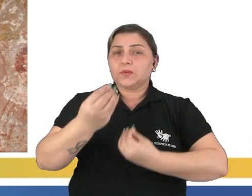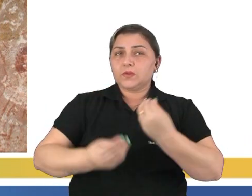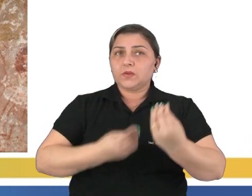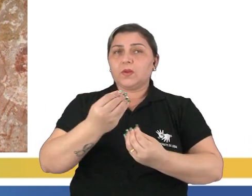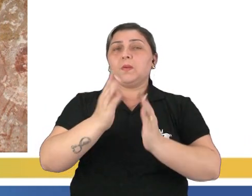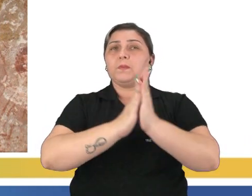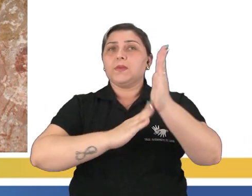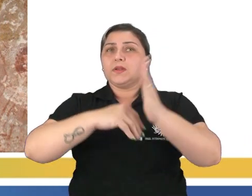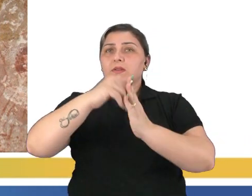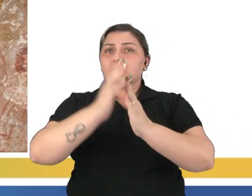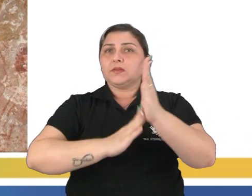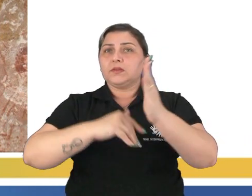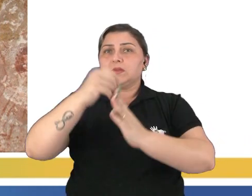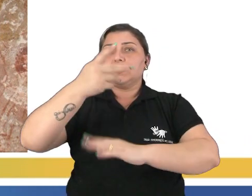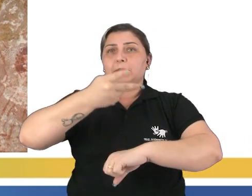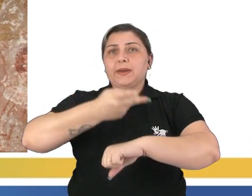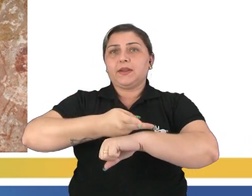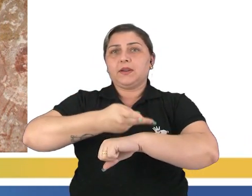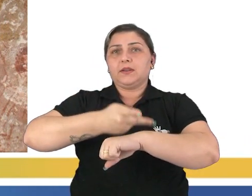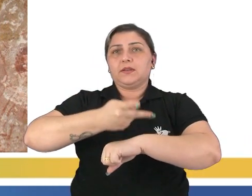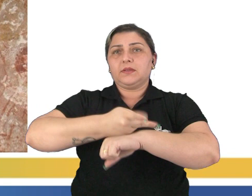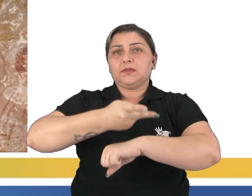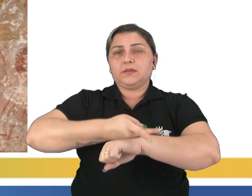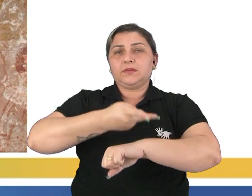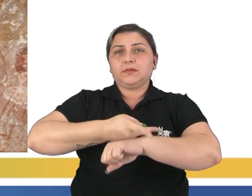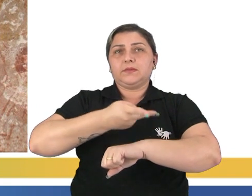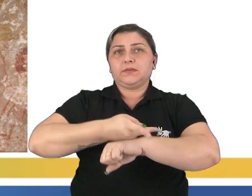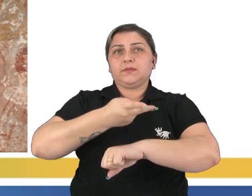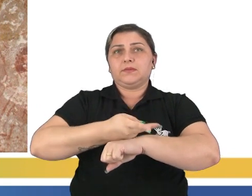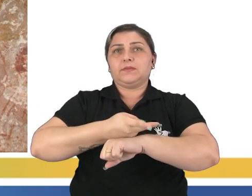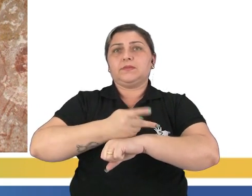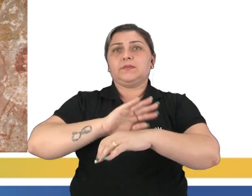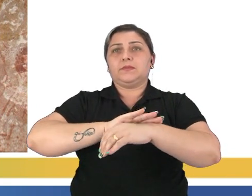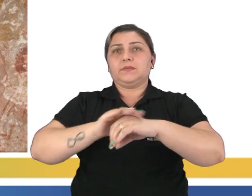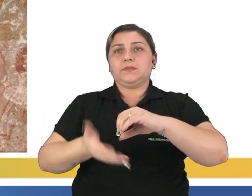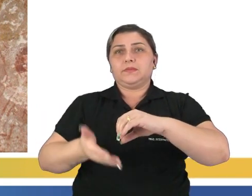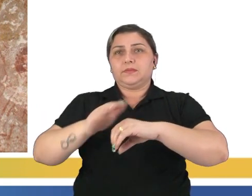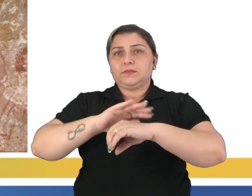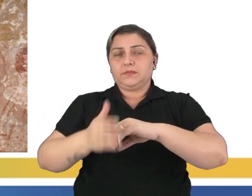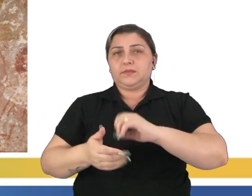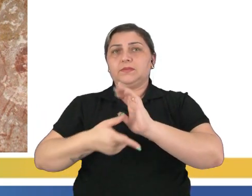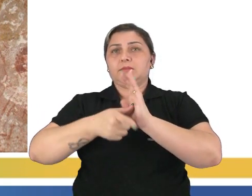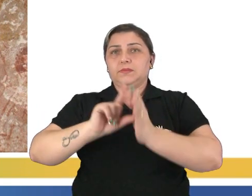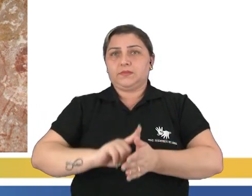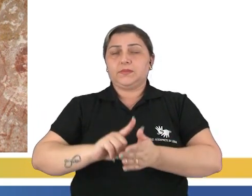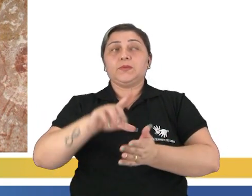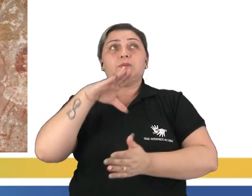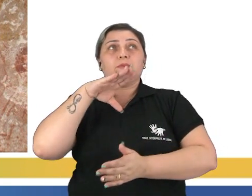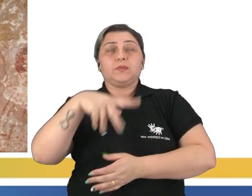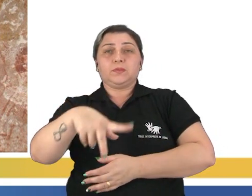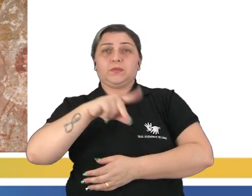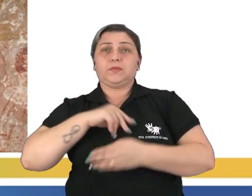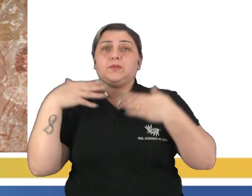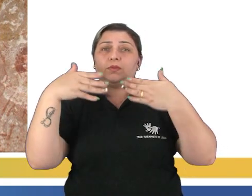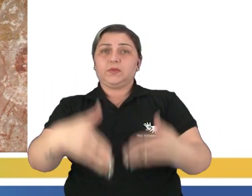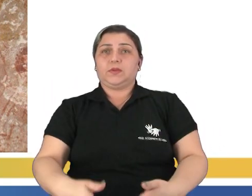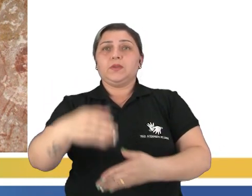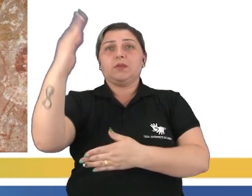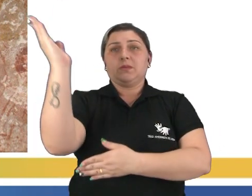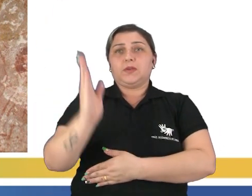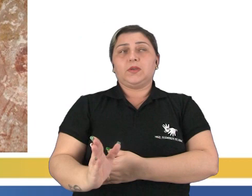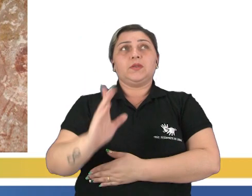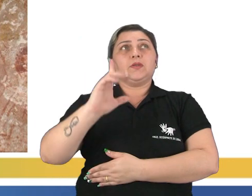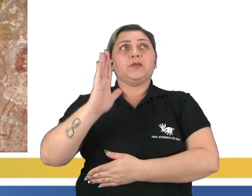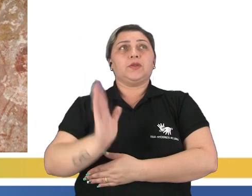rupestres, fósseis e alguns utensílios que demonstram que muito antes de os portugueses chegarem ao Brasil, já